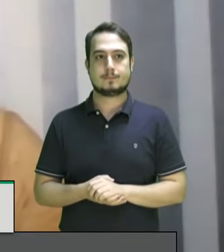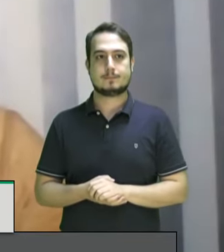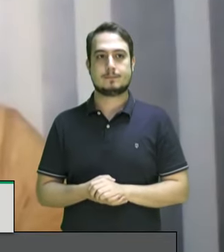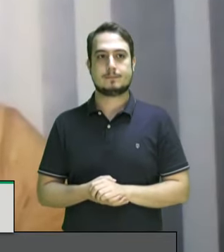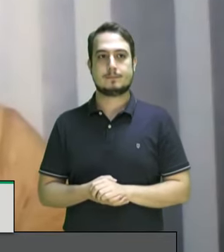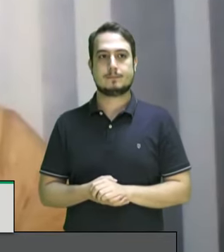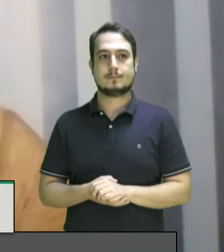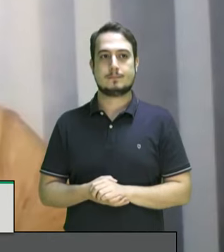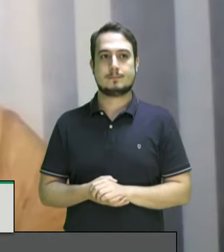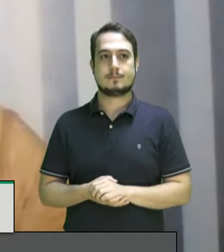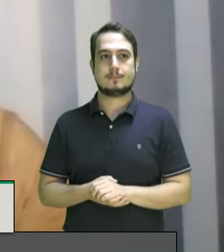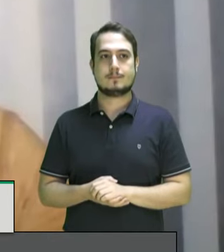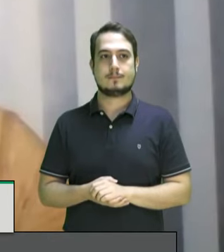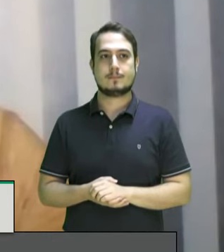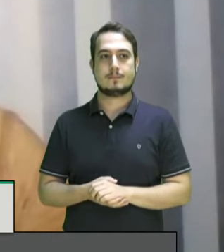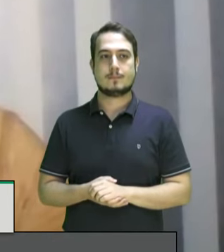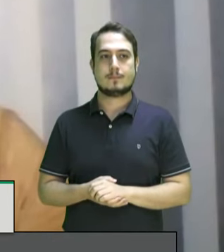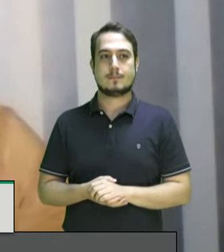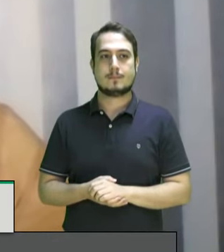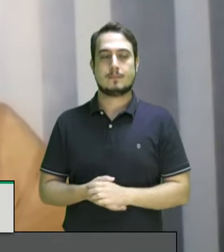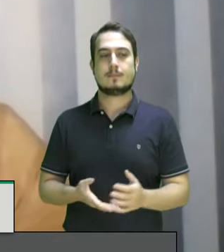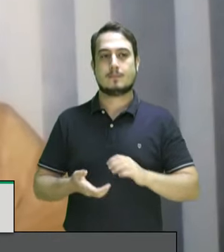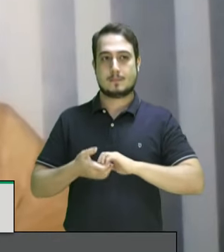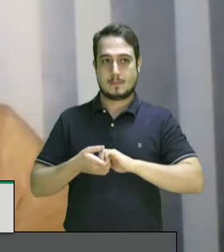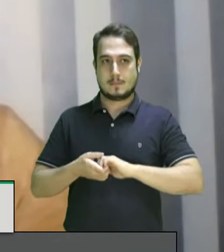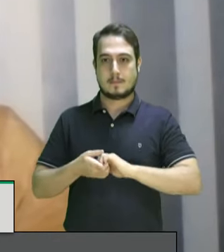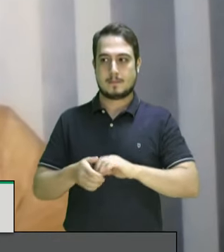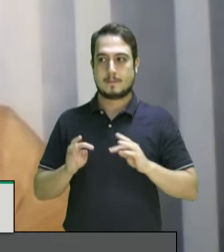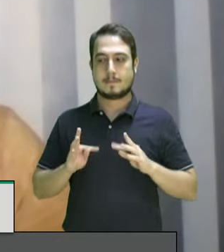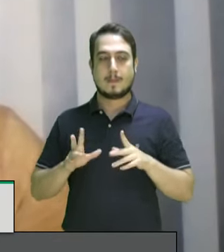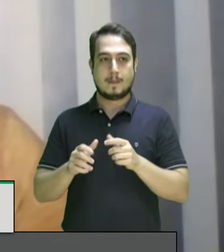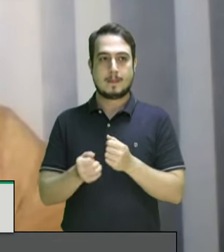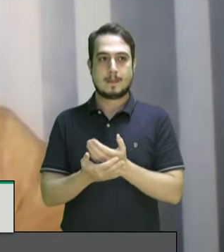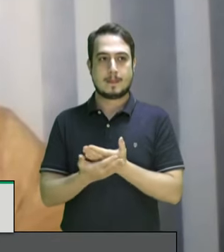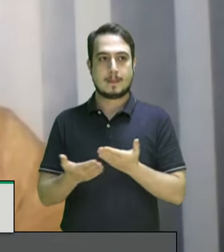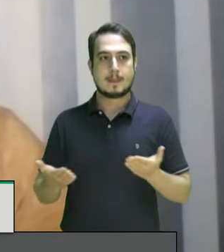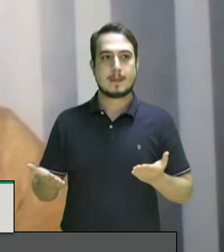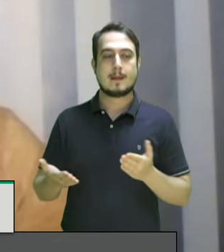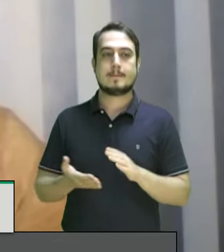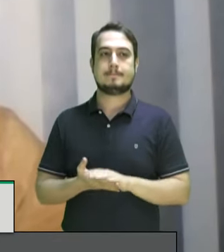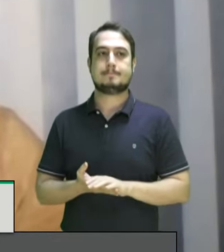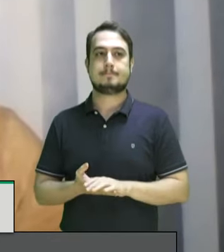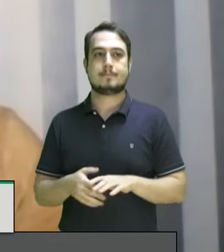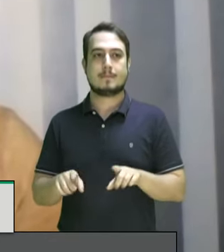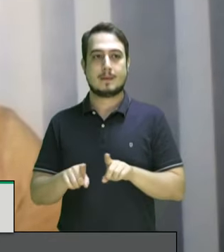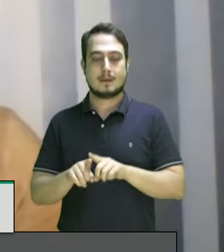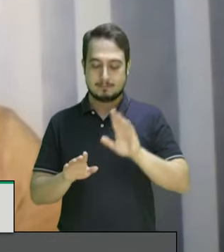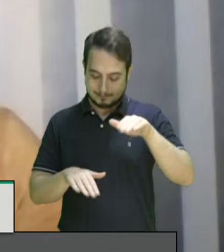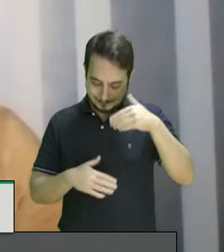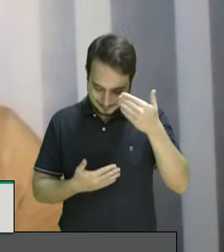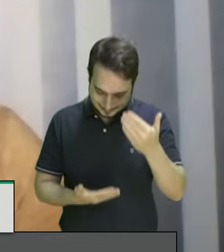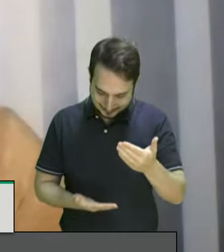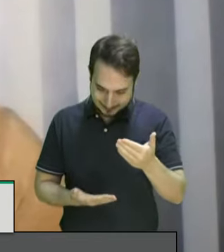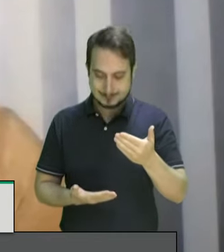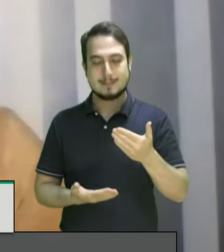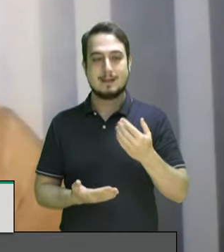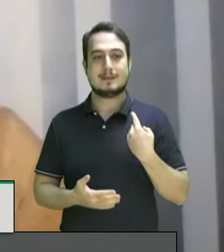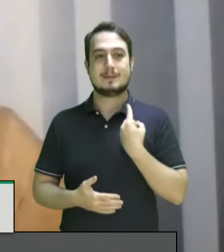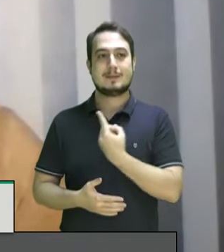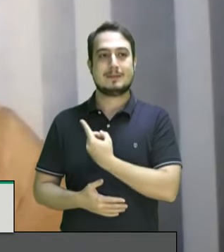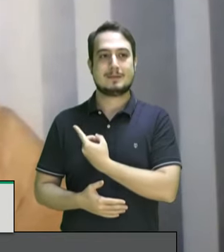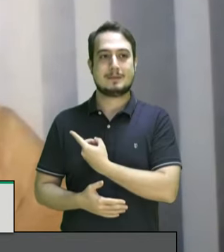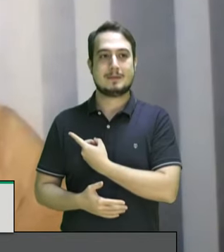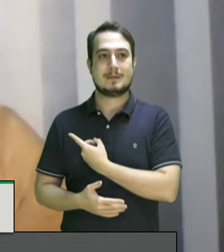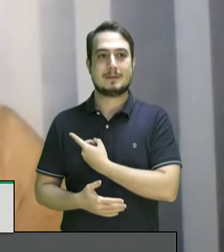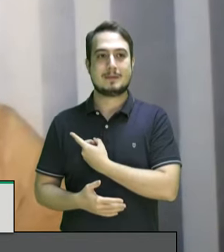eu cumprimento a todos que estão conosco na pessoa do deputado Vira do Pindaré e reverencio os nossos griosos os nossos mais velhos na